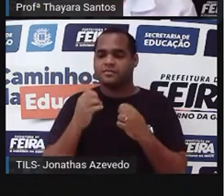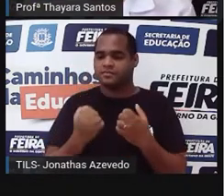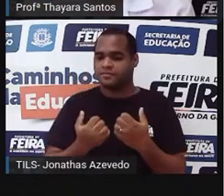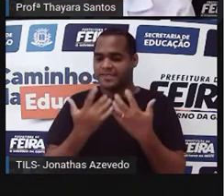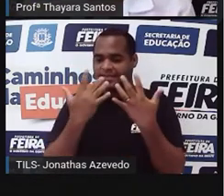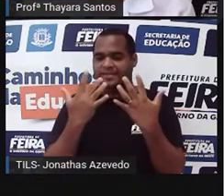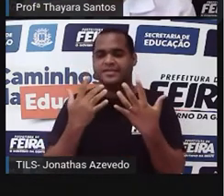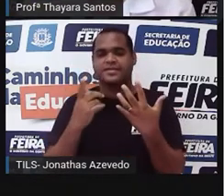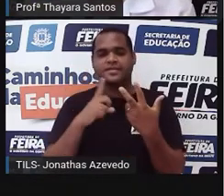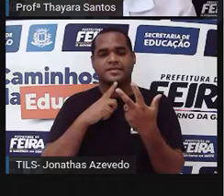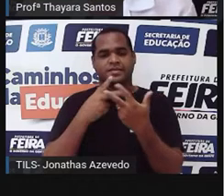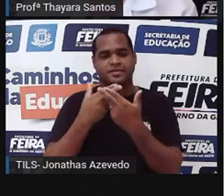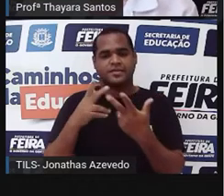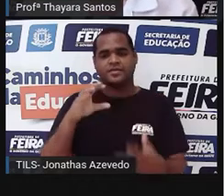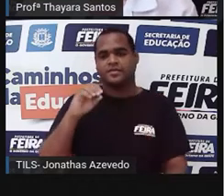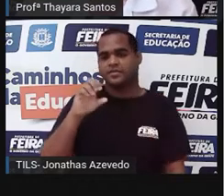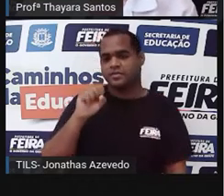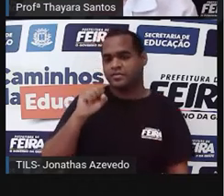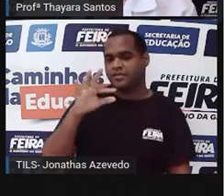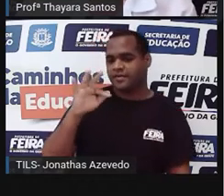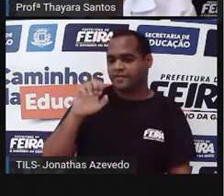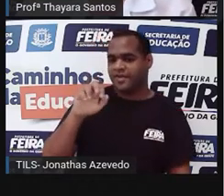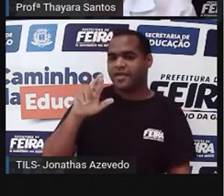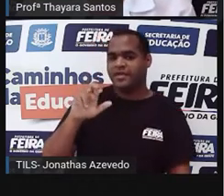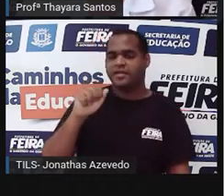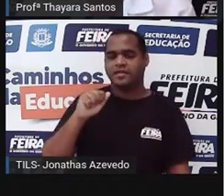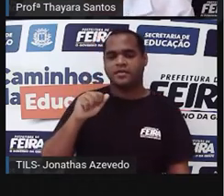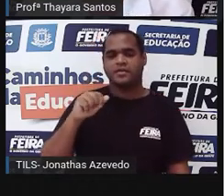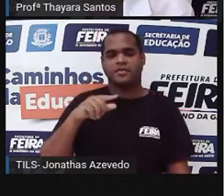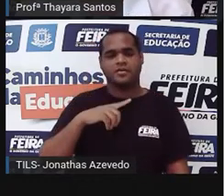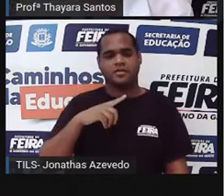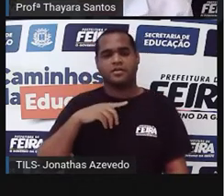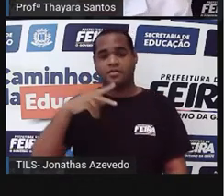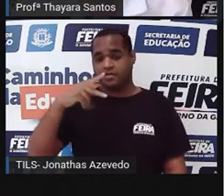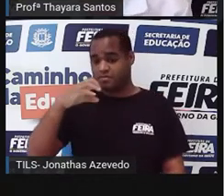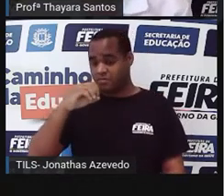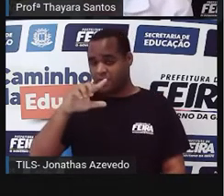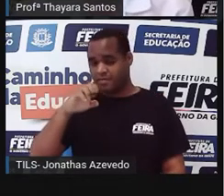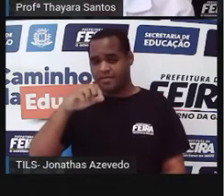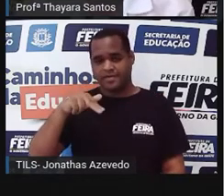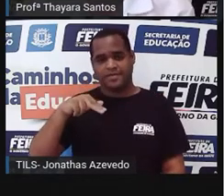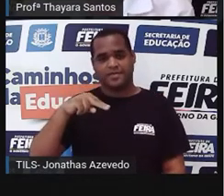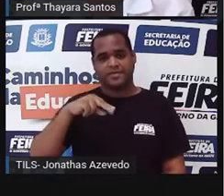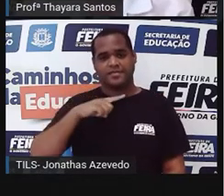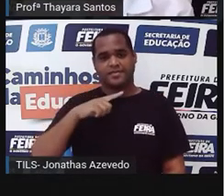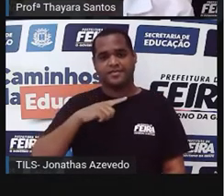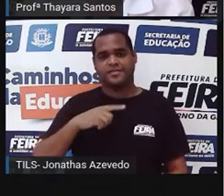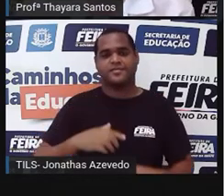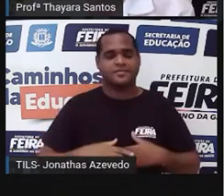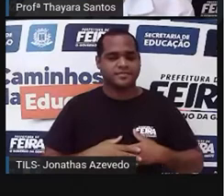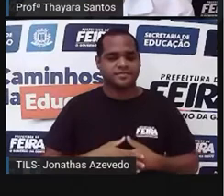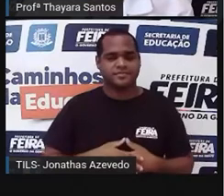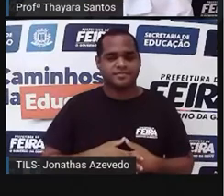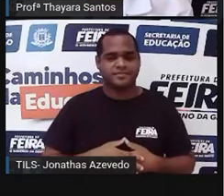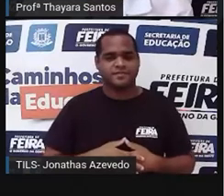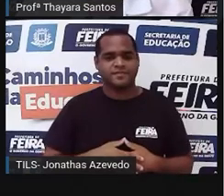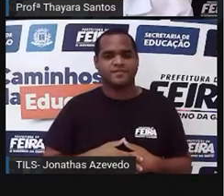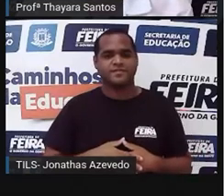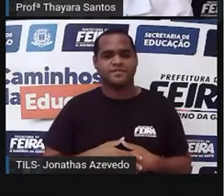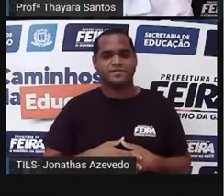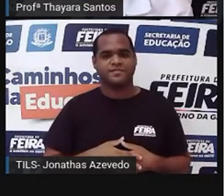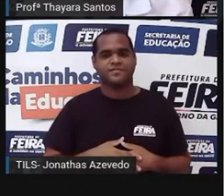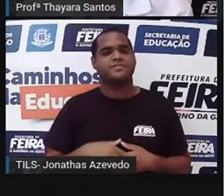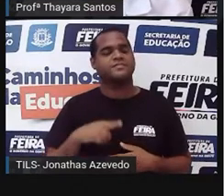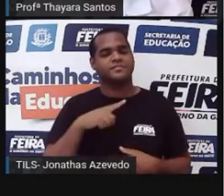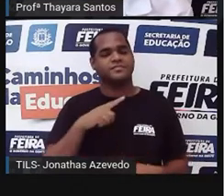fecundar a osfera. Depois que esse grão de pólen chegou no estróbilo feminino, esse